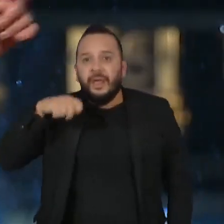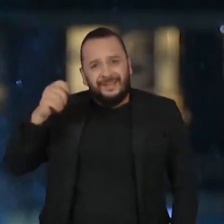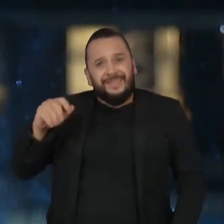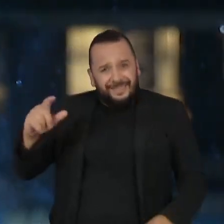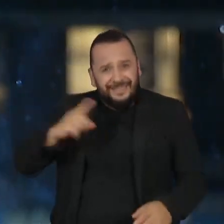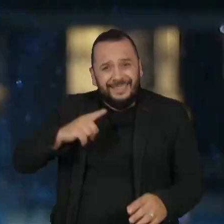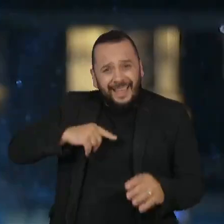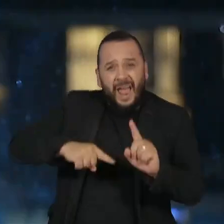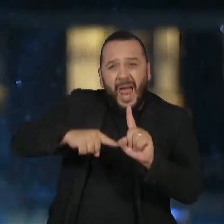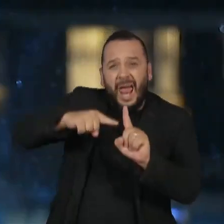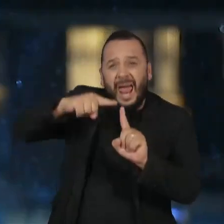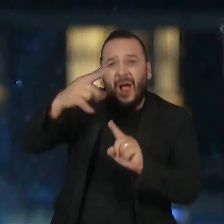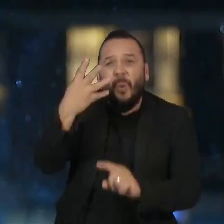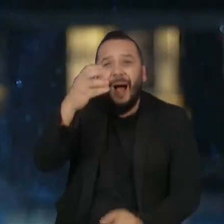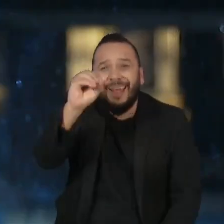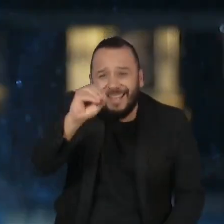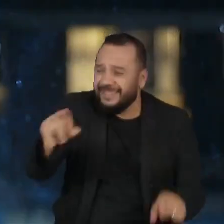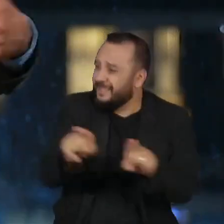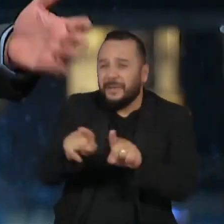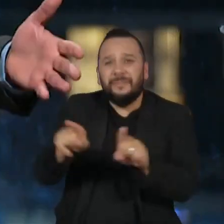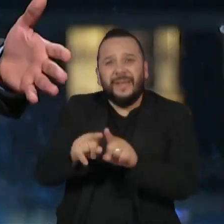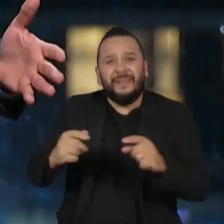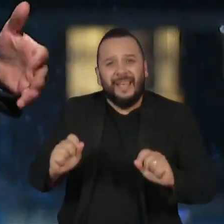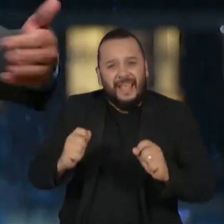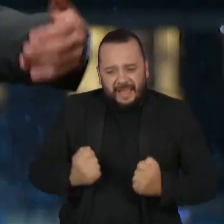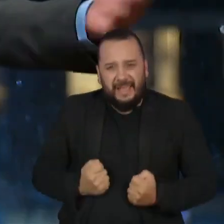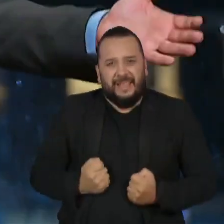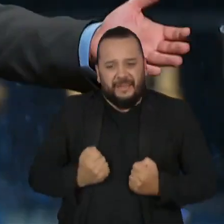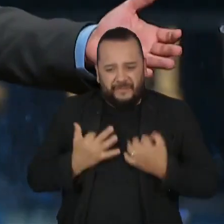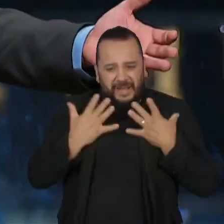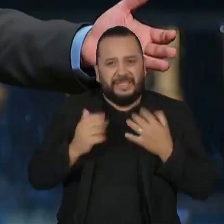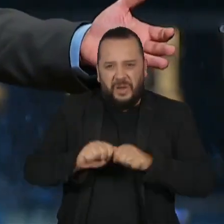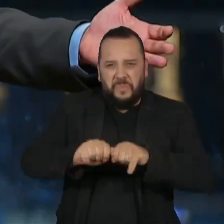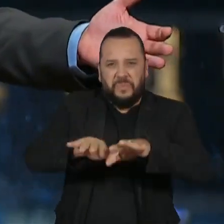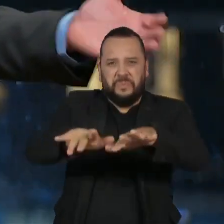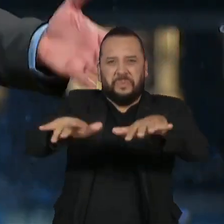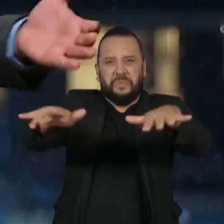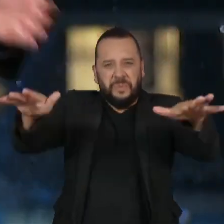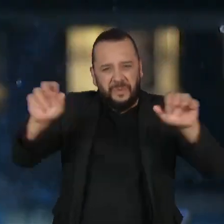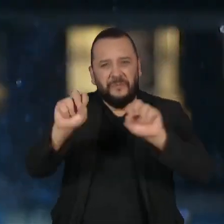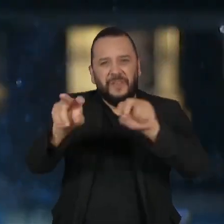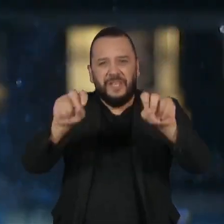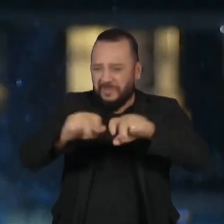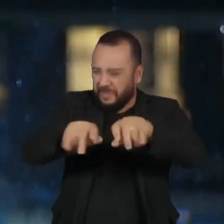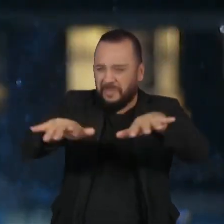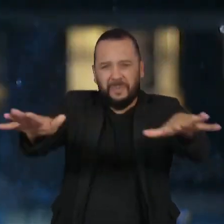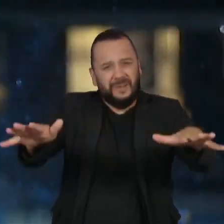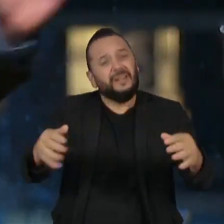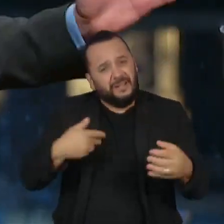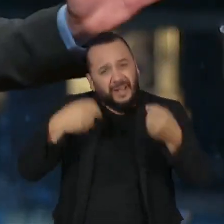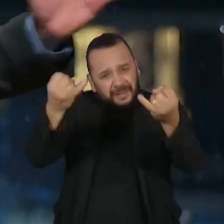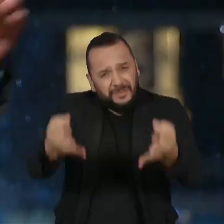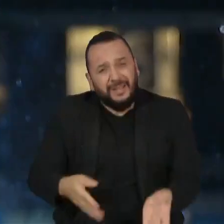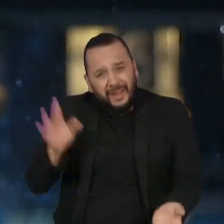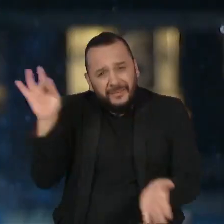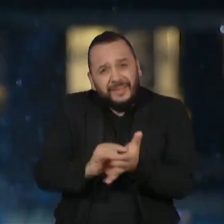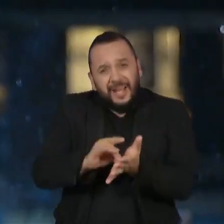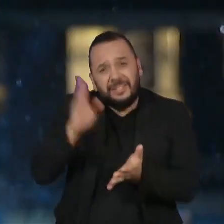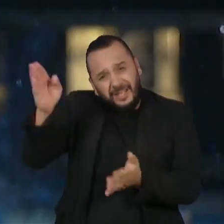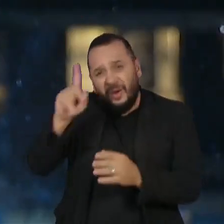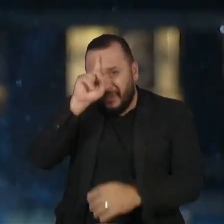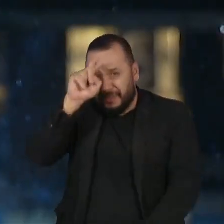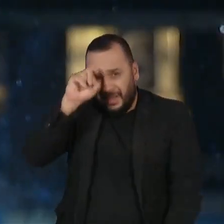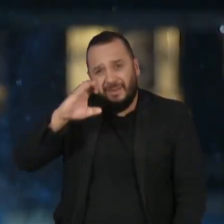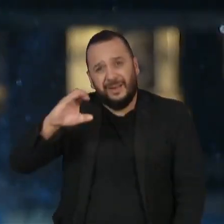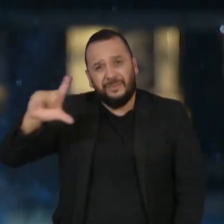E por isso eu quero trazer, Nunes, uma pergunta para você, sobre coisas reais, não sobre coisas imaginárias, sobre o o povo está vivendo. Lá no Hospital do Campo